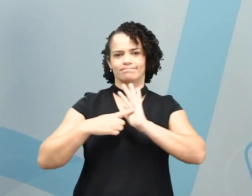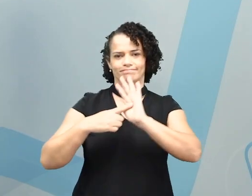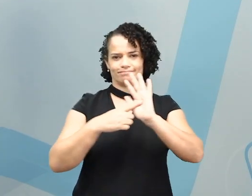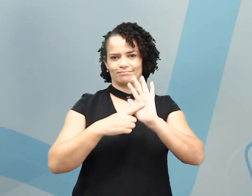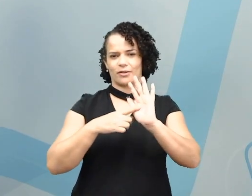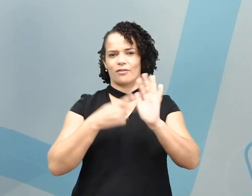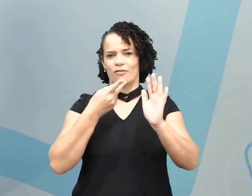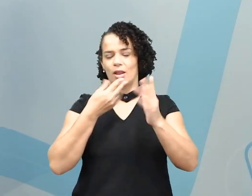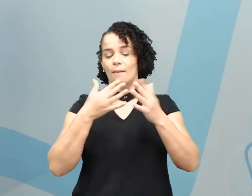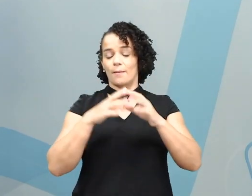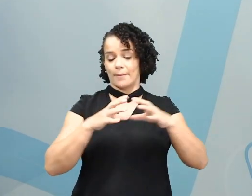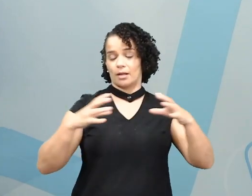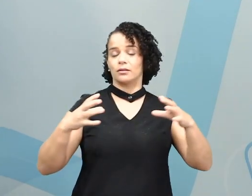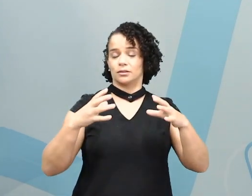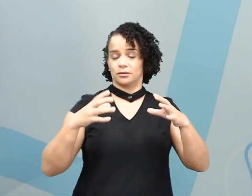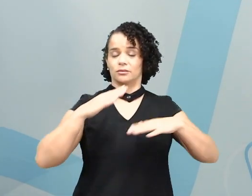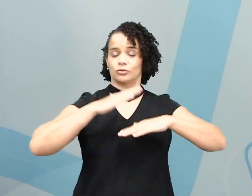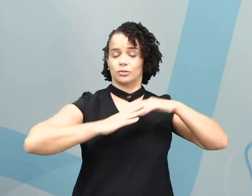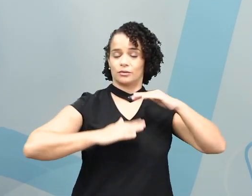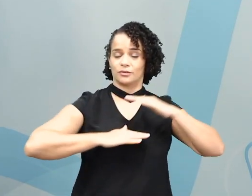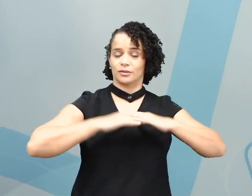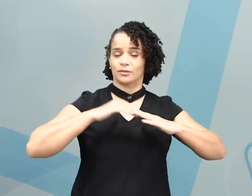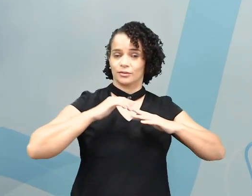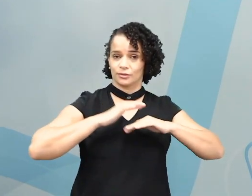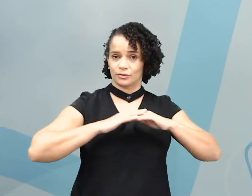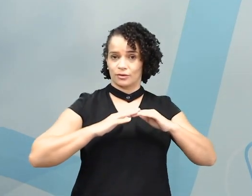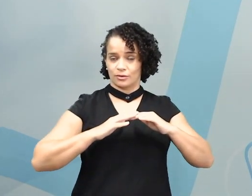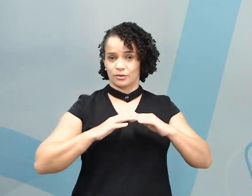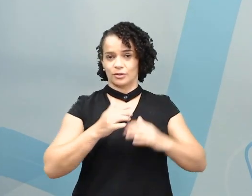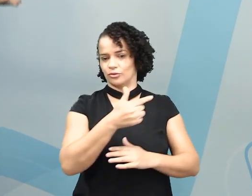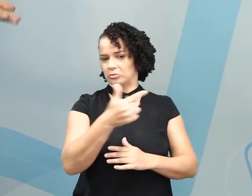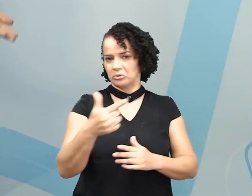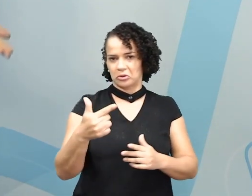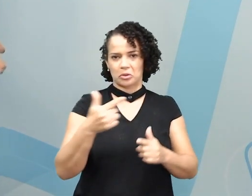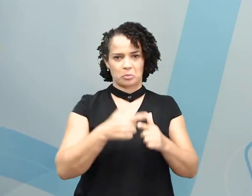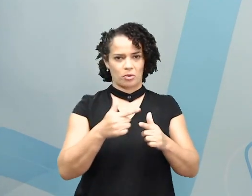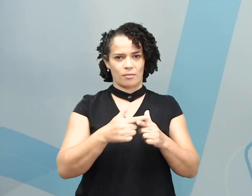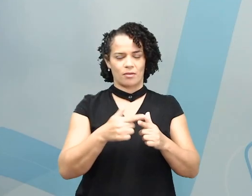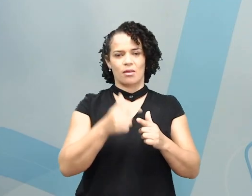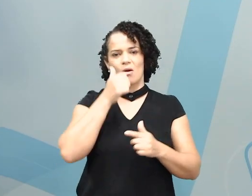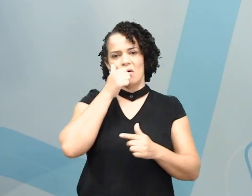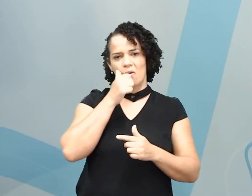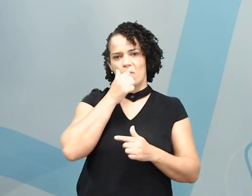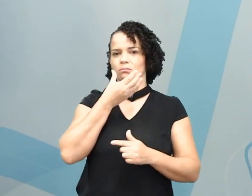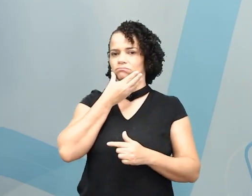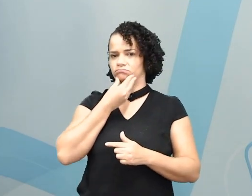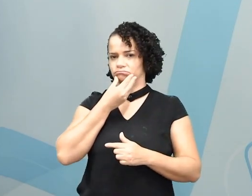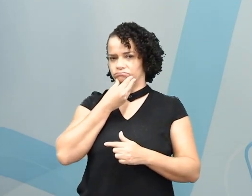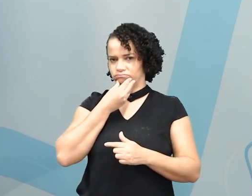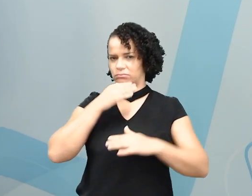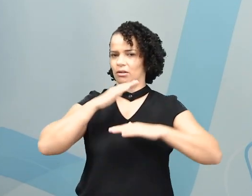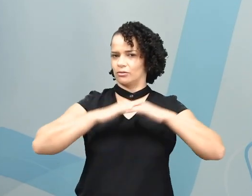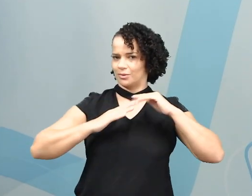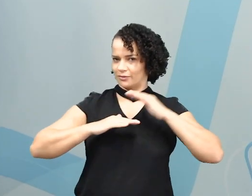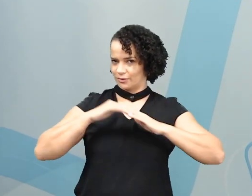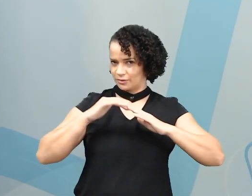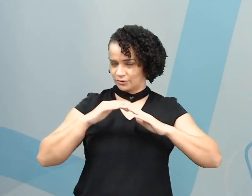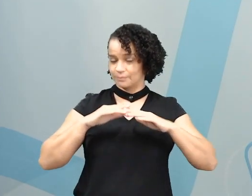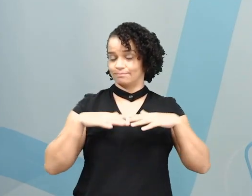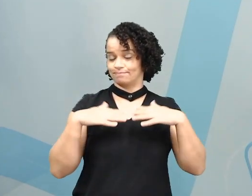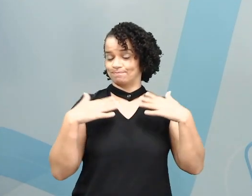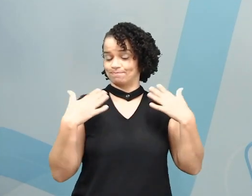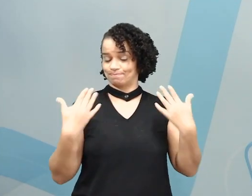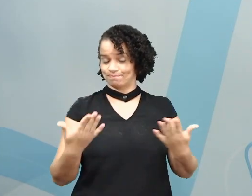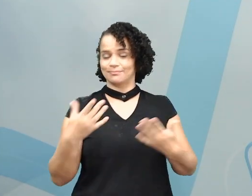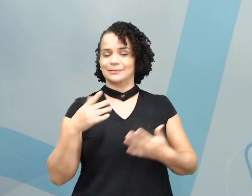falei que para a grande maioria das profissões a gente não tem um problema de dizer o masculino e o feminino das profissões? Pois